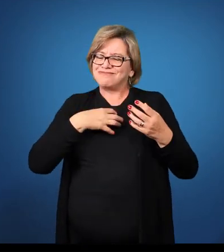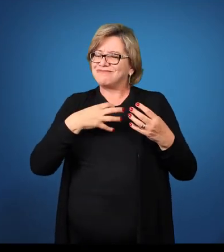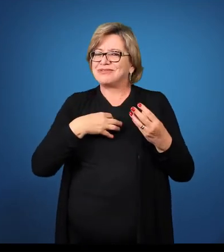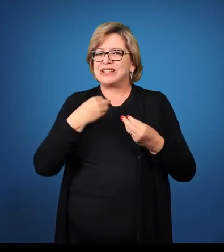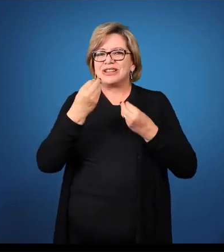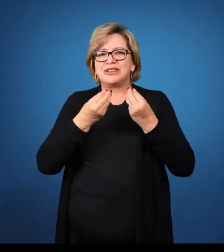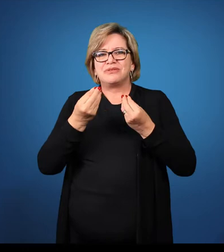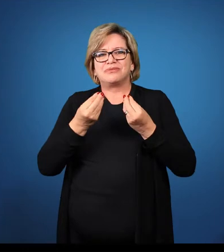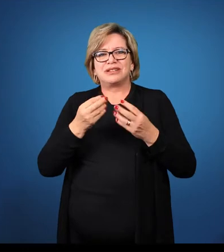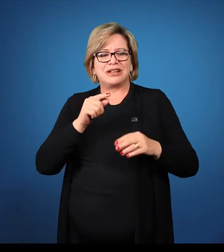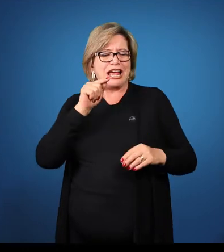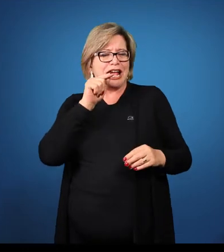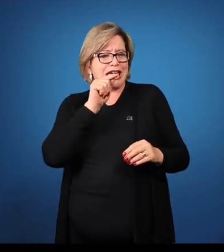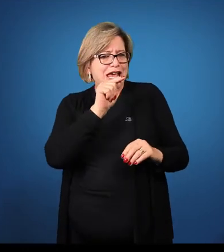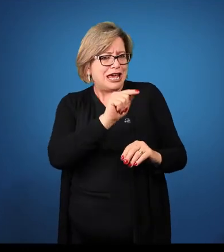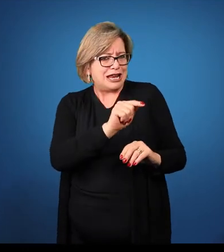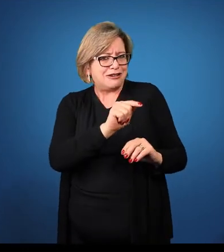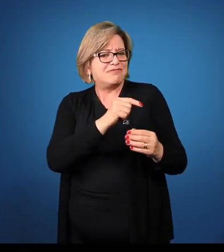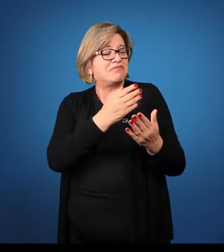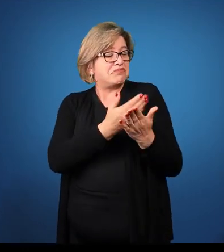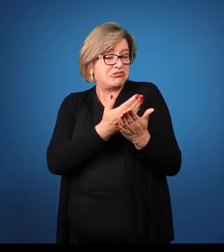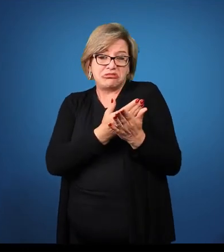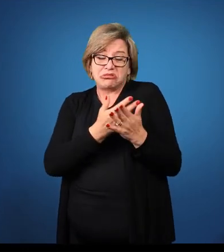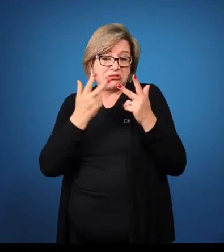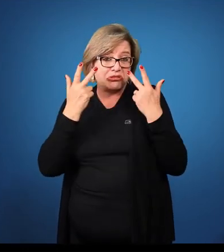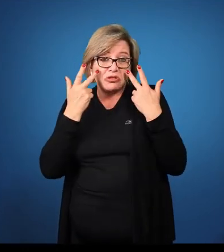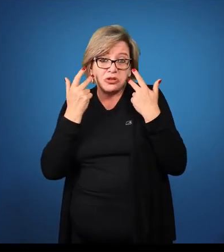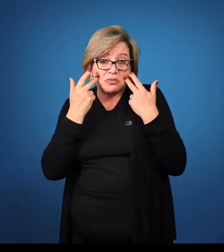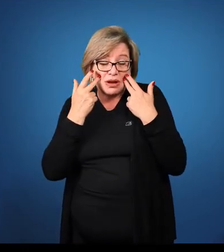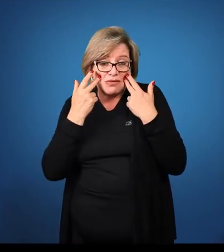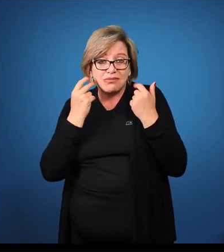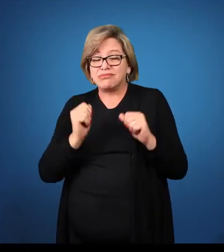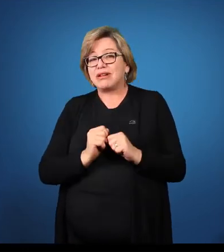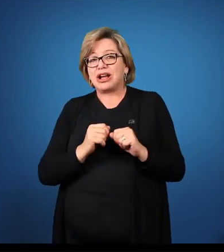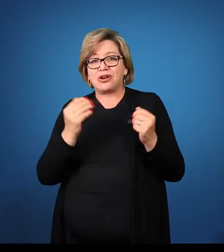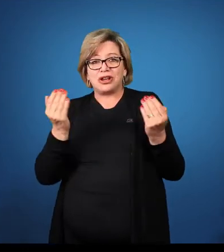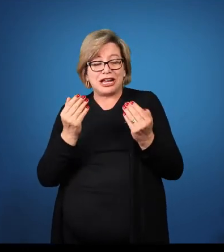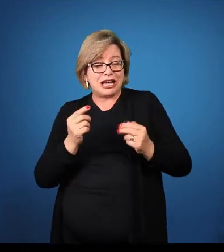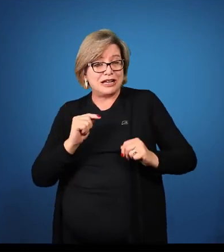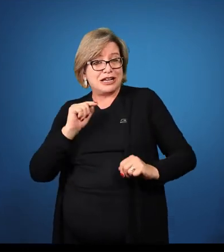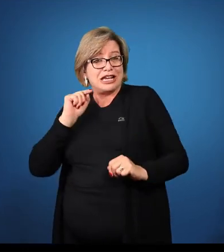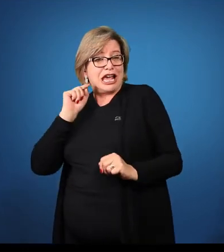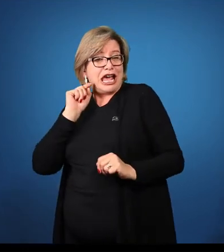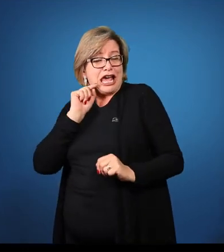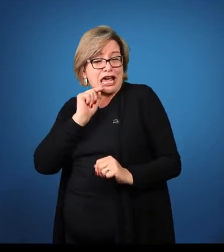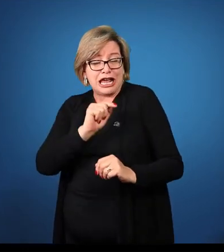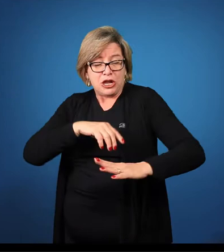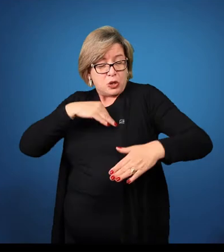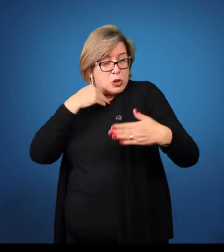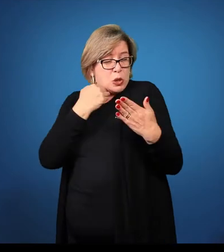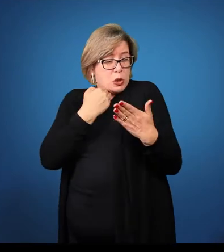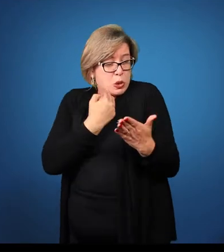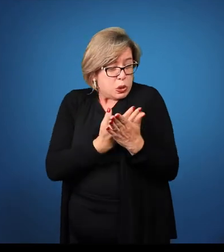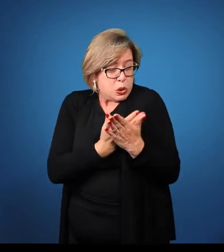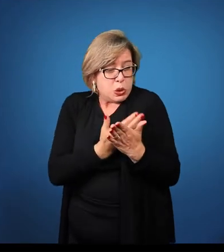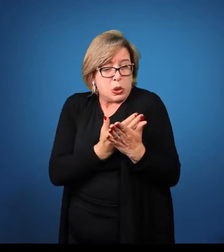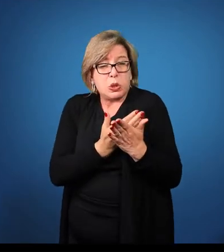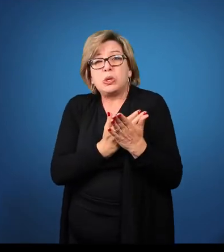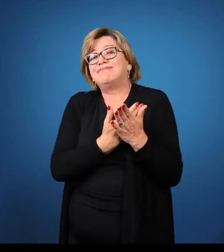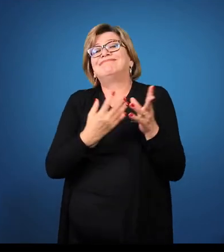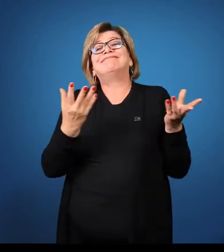Pedro é estudioso, no grau superlativo, Pedro é estudiosíssimo.